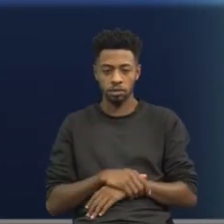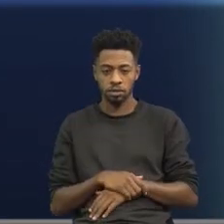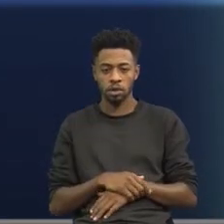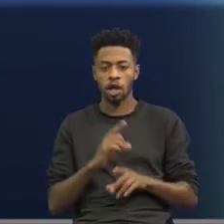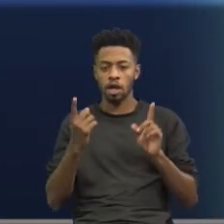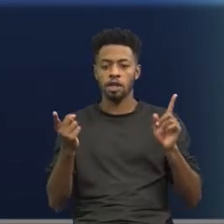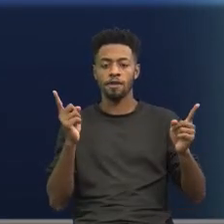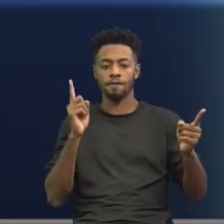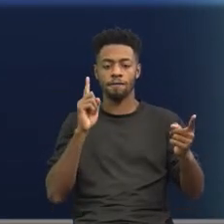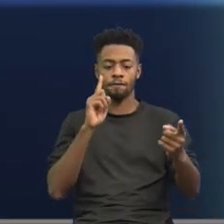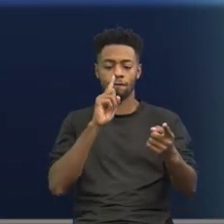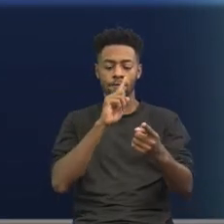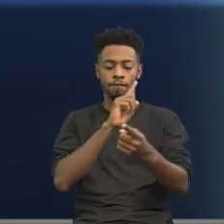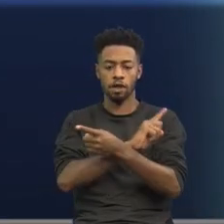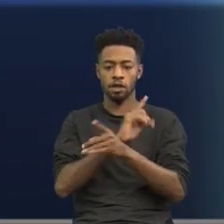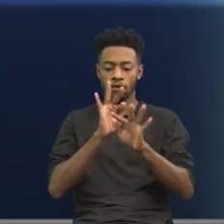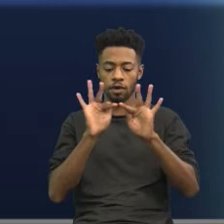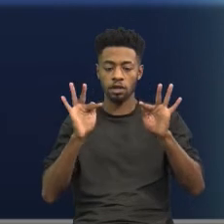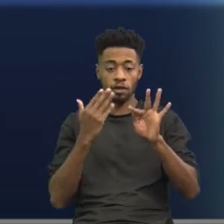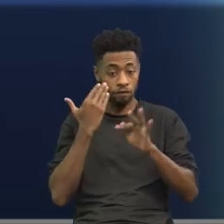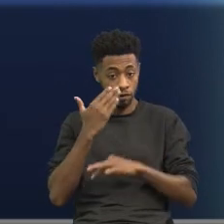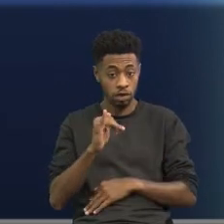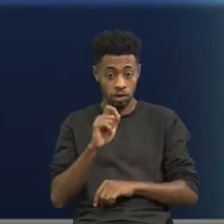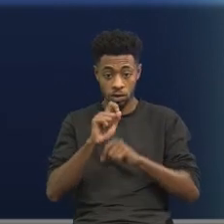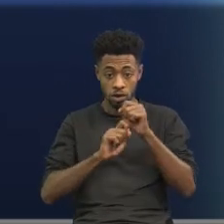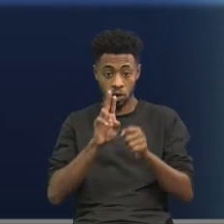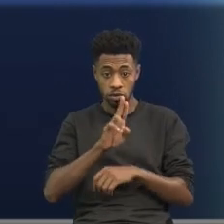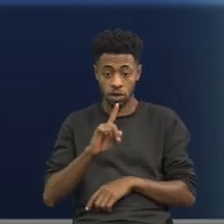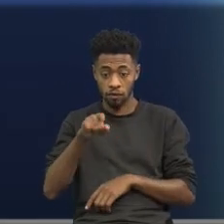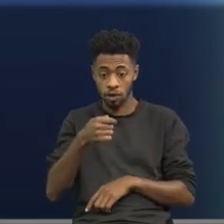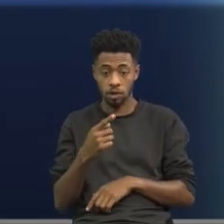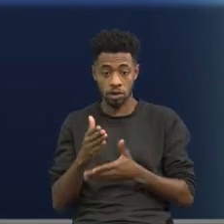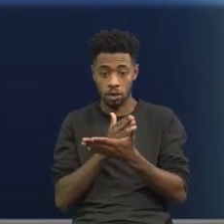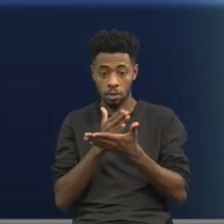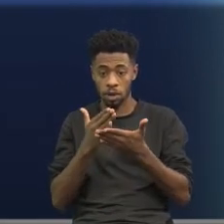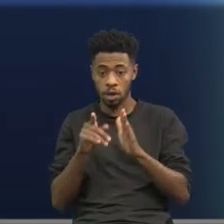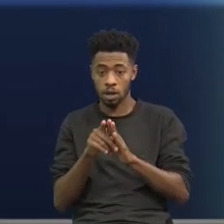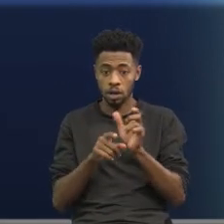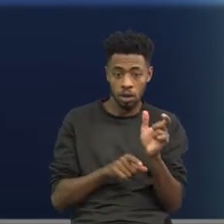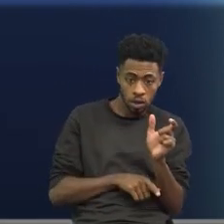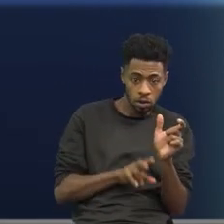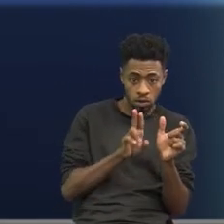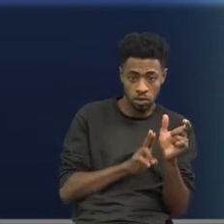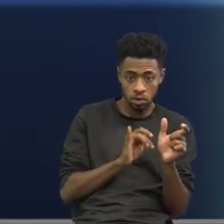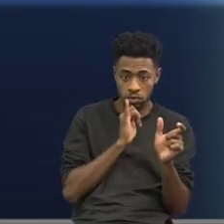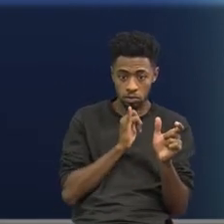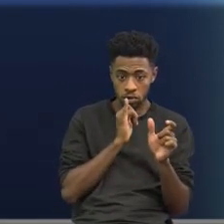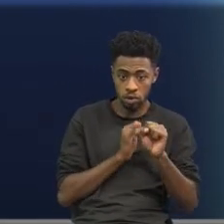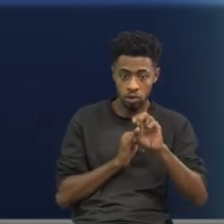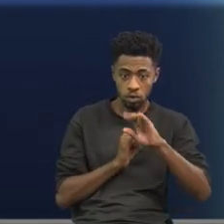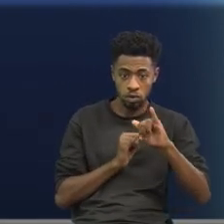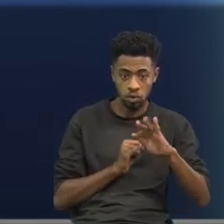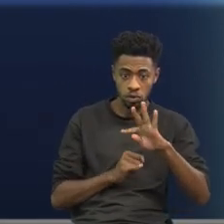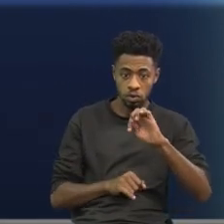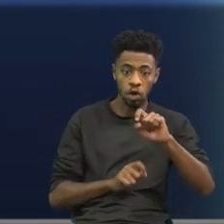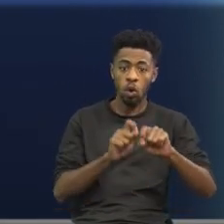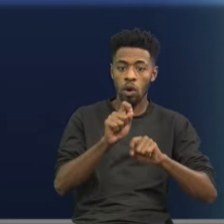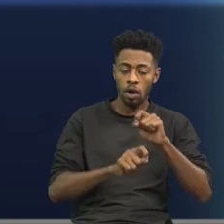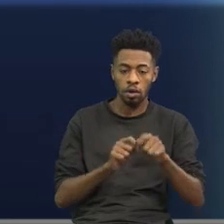inversa da frase, verifica-se o emprego de vírgula para separar um termo que exerce função de sujeito em.